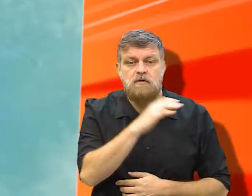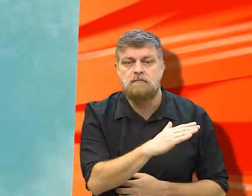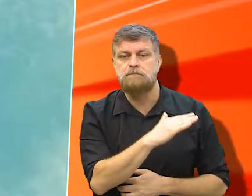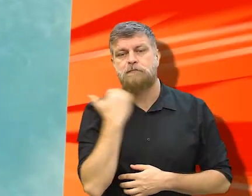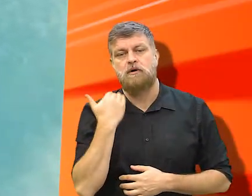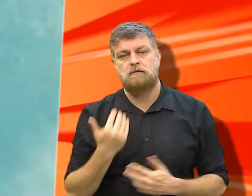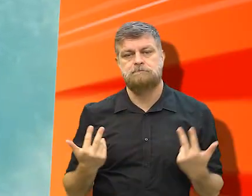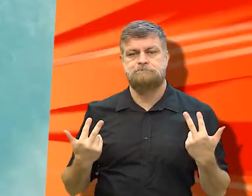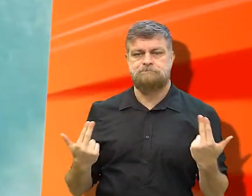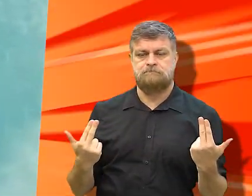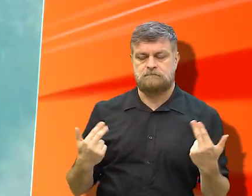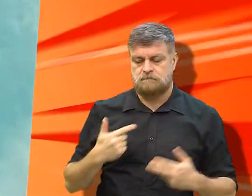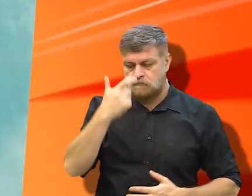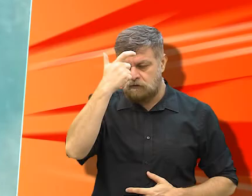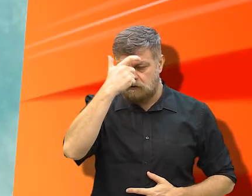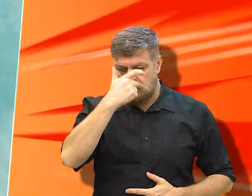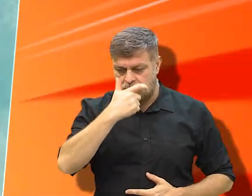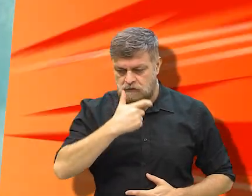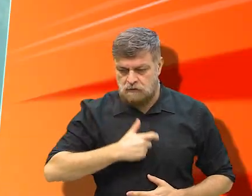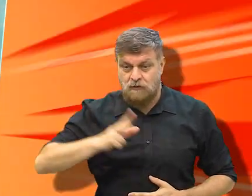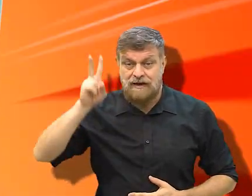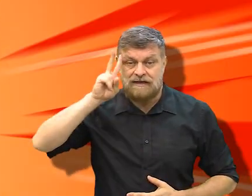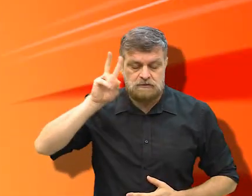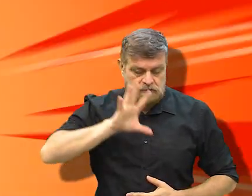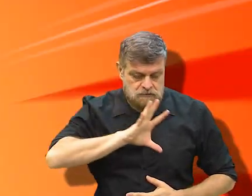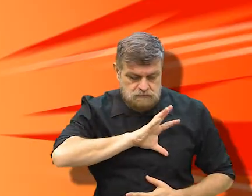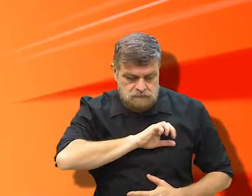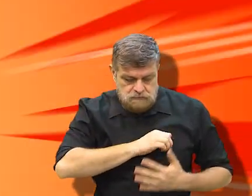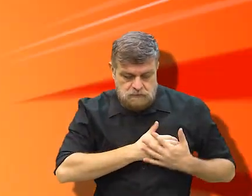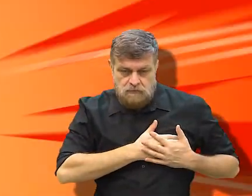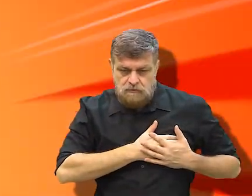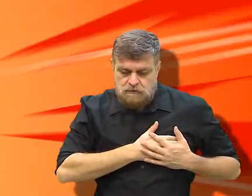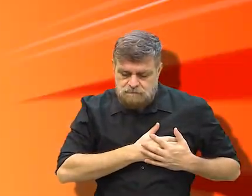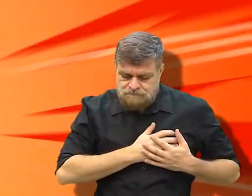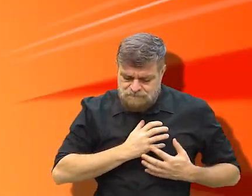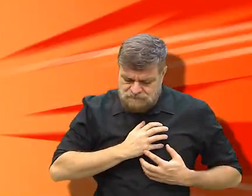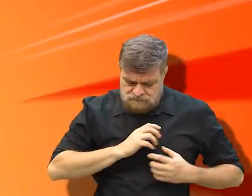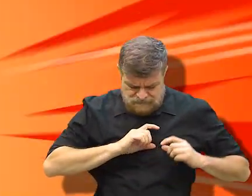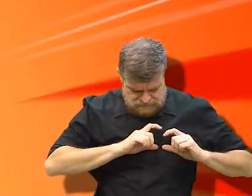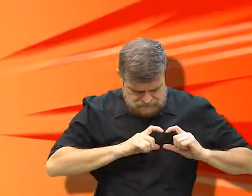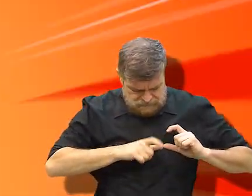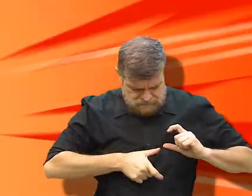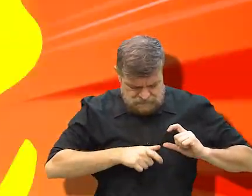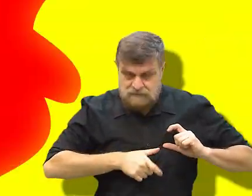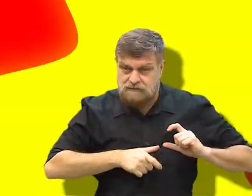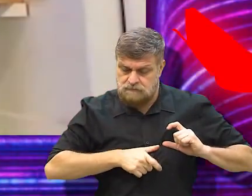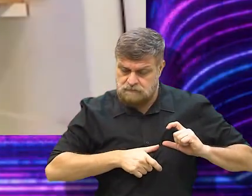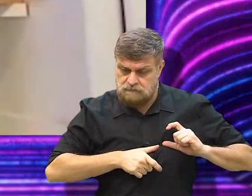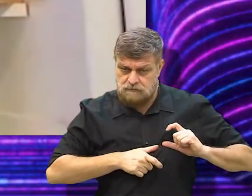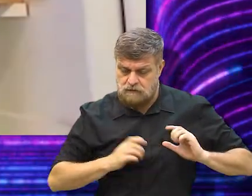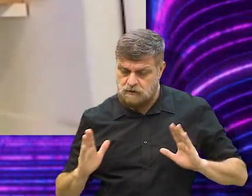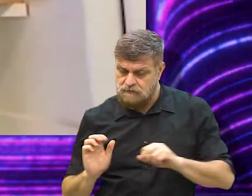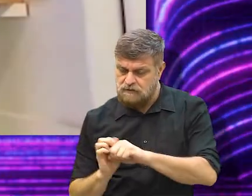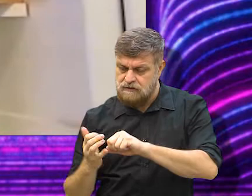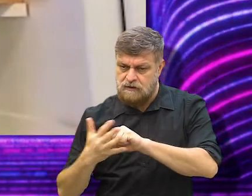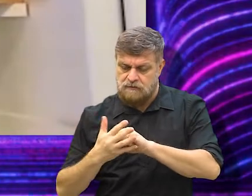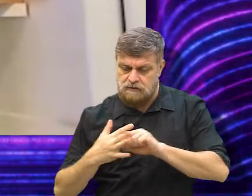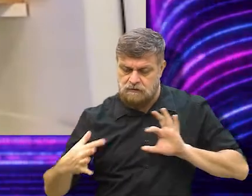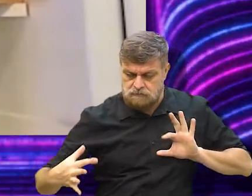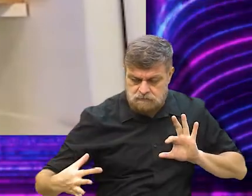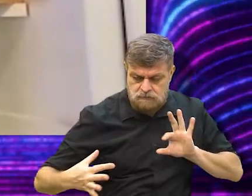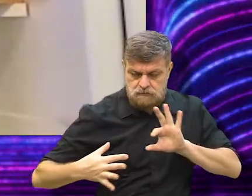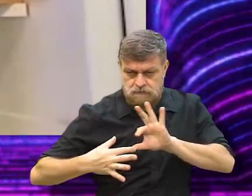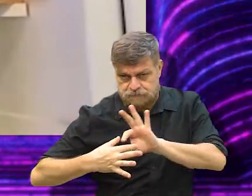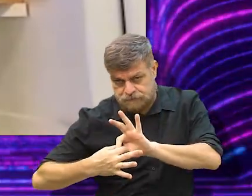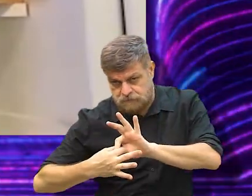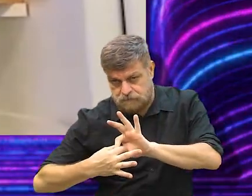O que eu fiz, Michel? Eu peguei essa história de amor, de luto, e inseri dentro da pandemia. Veja que vem se